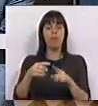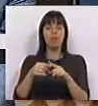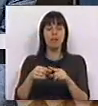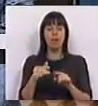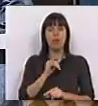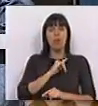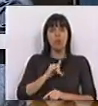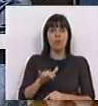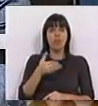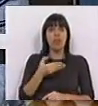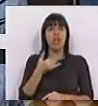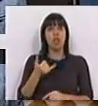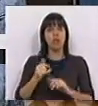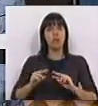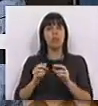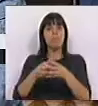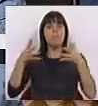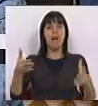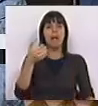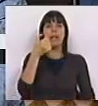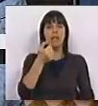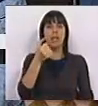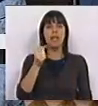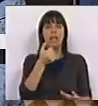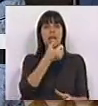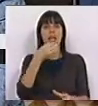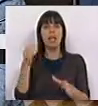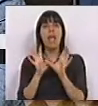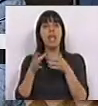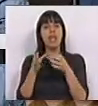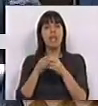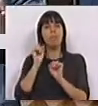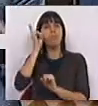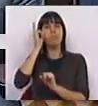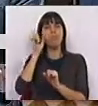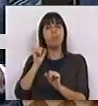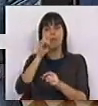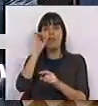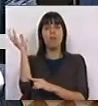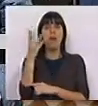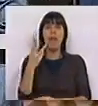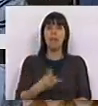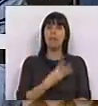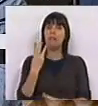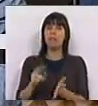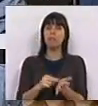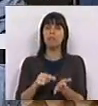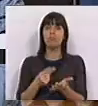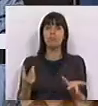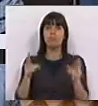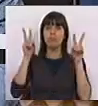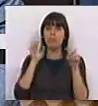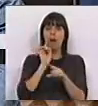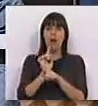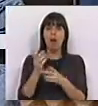passarmos de 272 para 500 equipas de sapadores florestais. Há três anos que essa